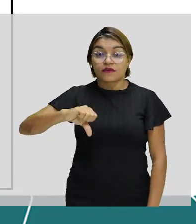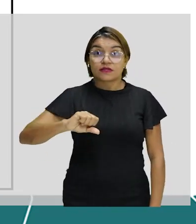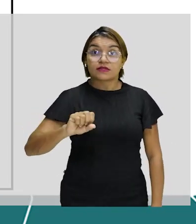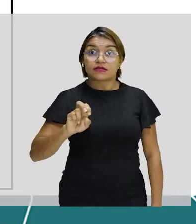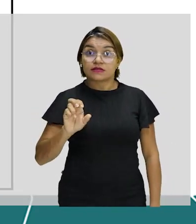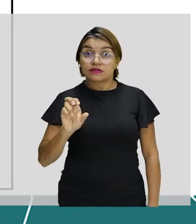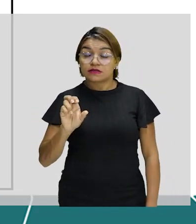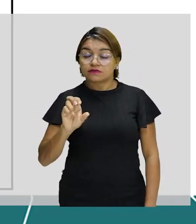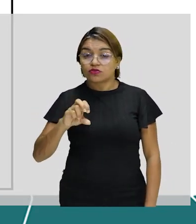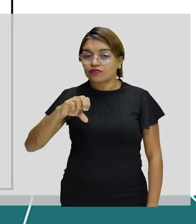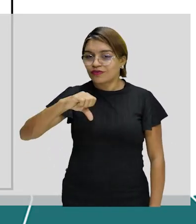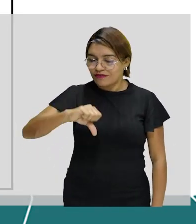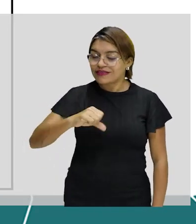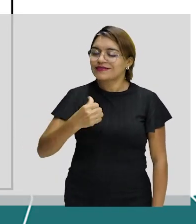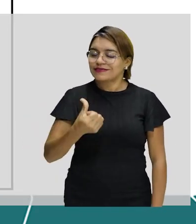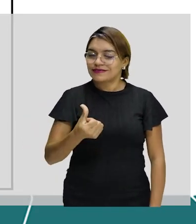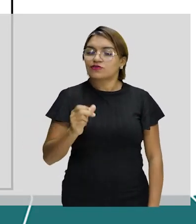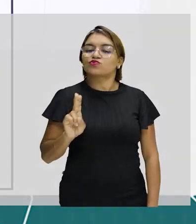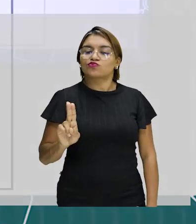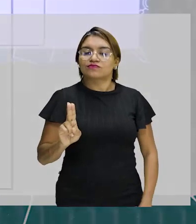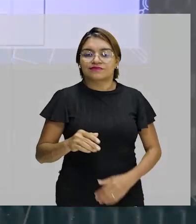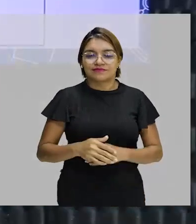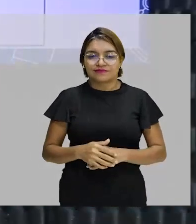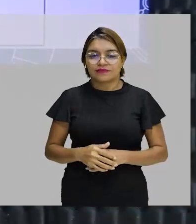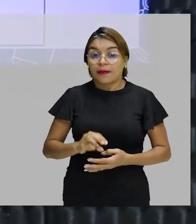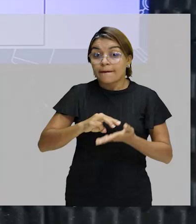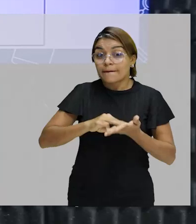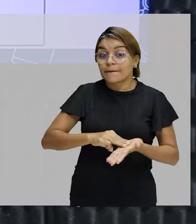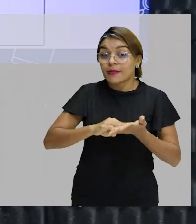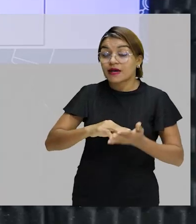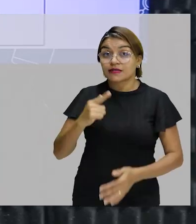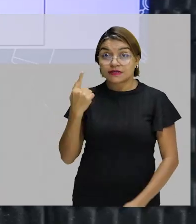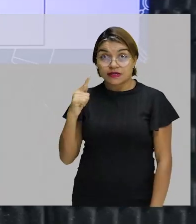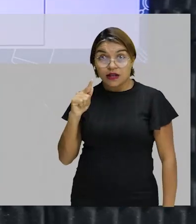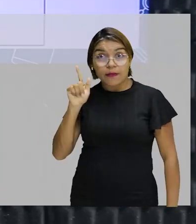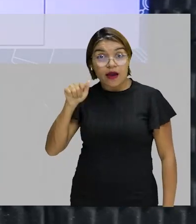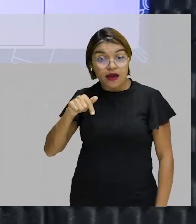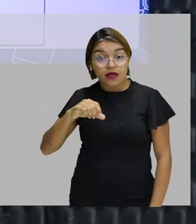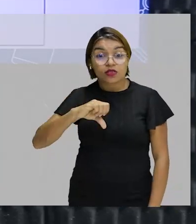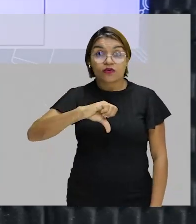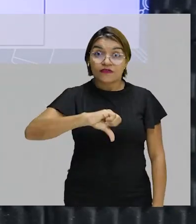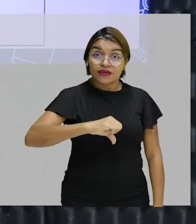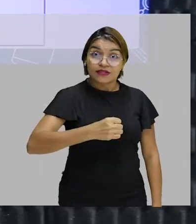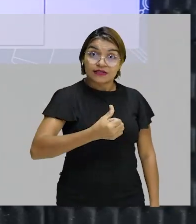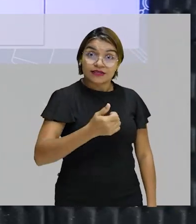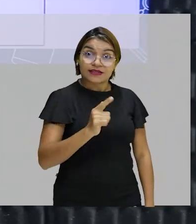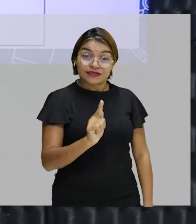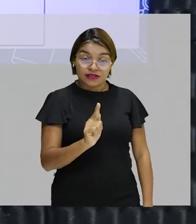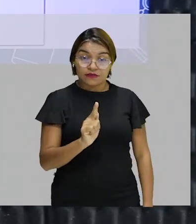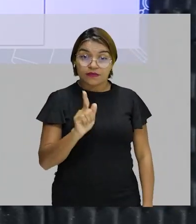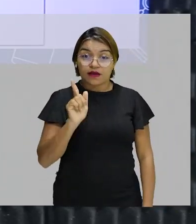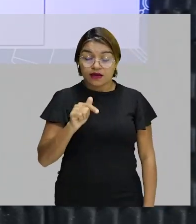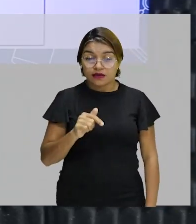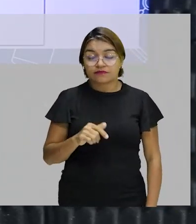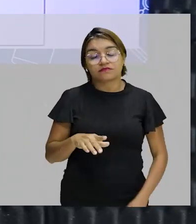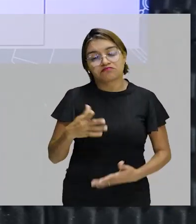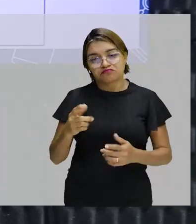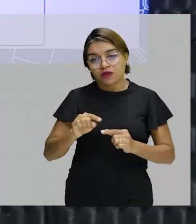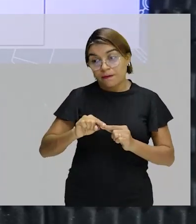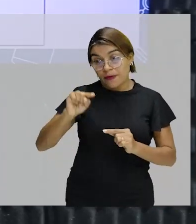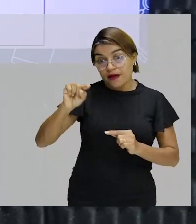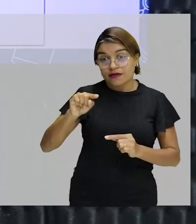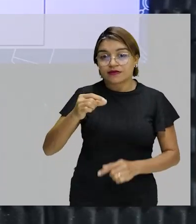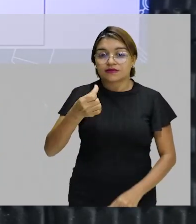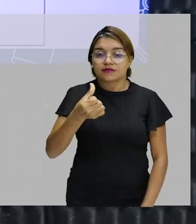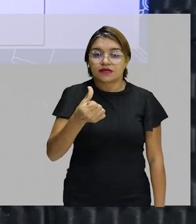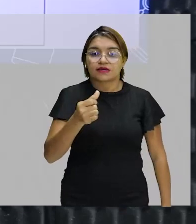a massa em gramas corresponde a 96 gramas, que equivale a 6,02 vezes 10 elevado